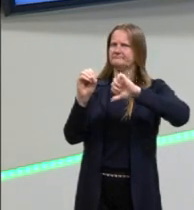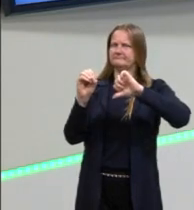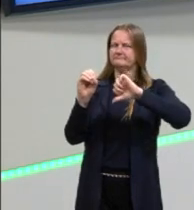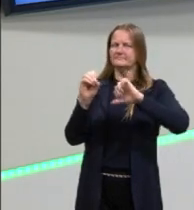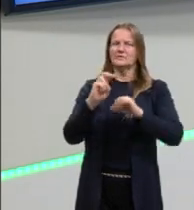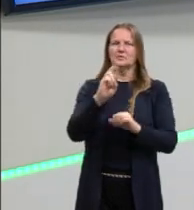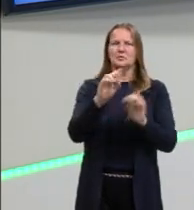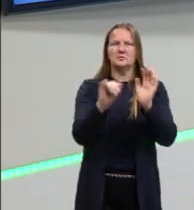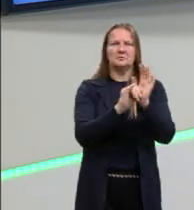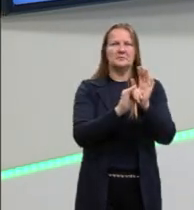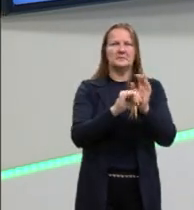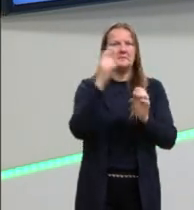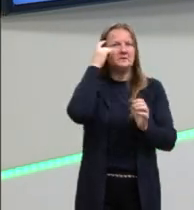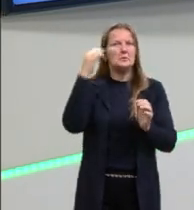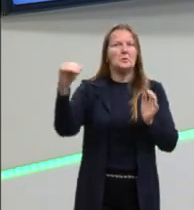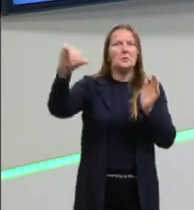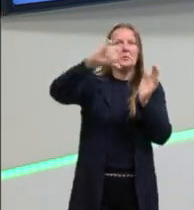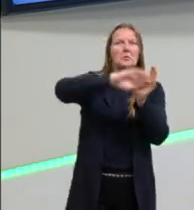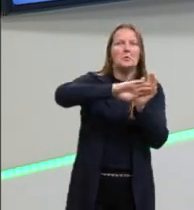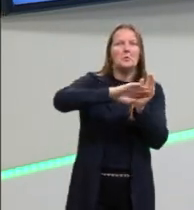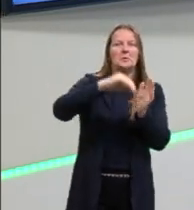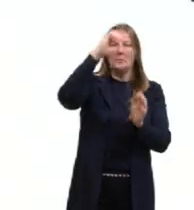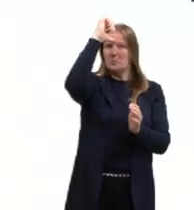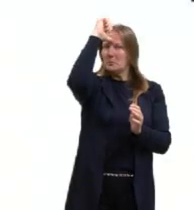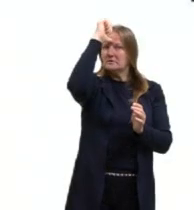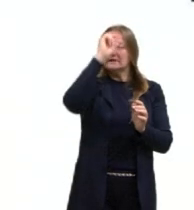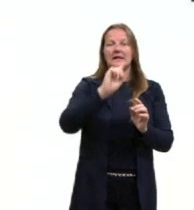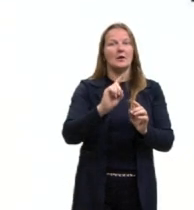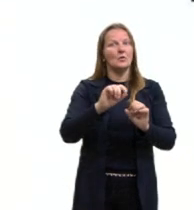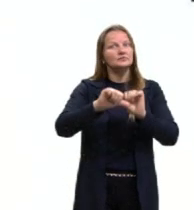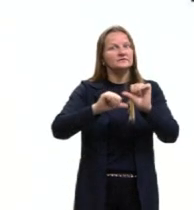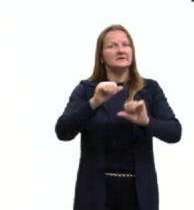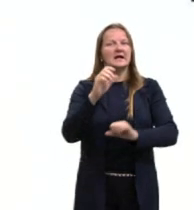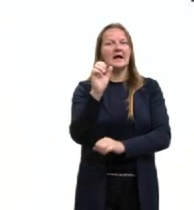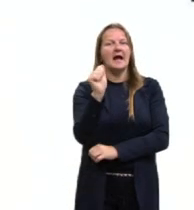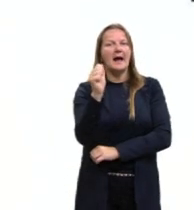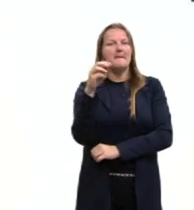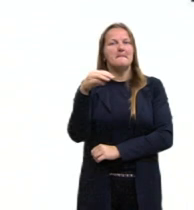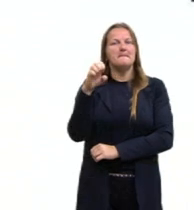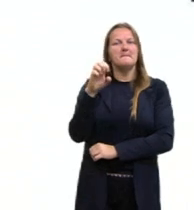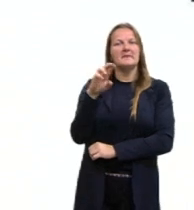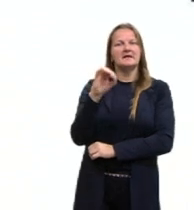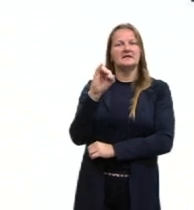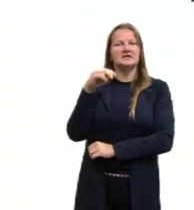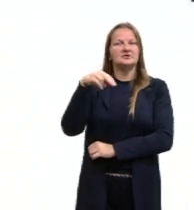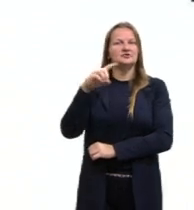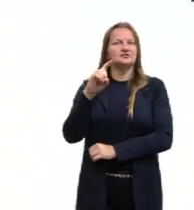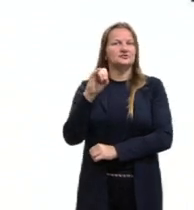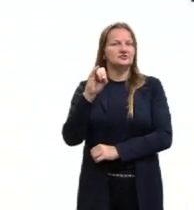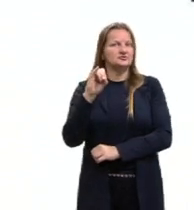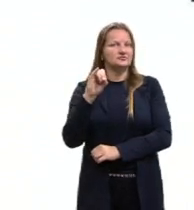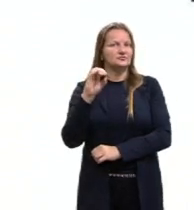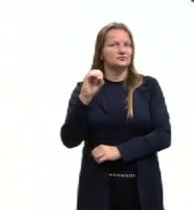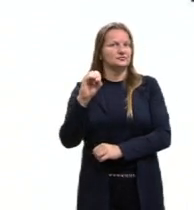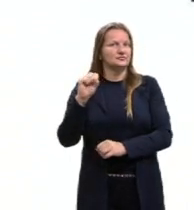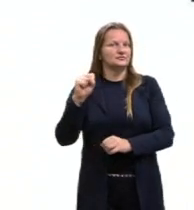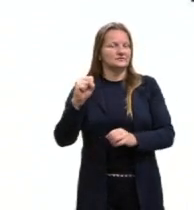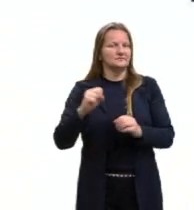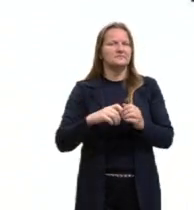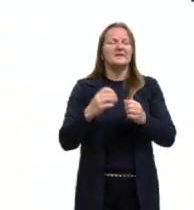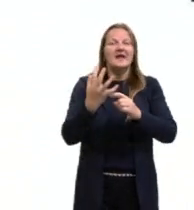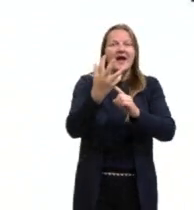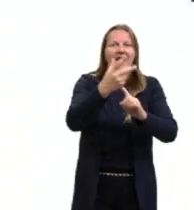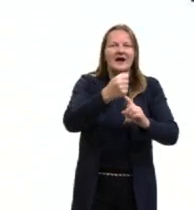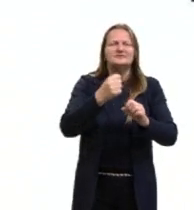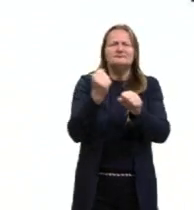chegando na Índia, tá? Então a arte ameríndia, ela se refere a essa arte que foi produzida,